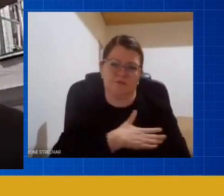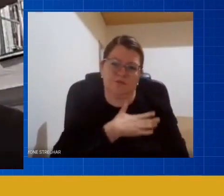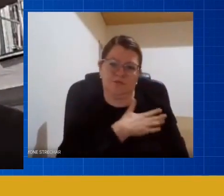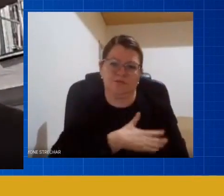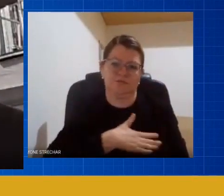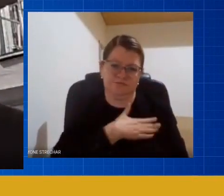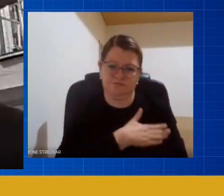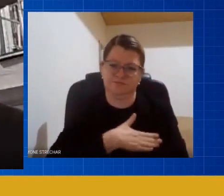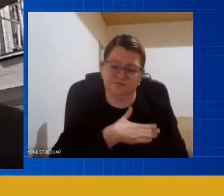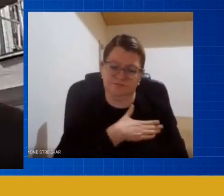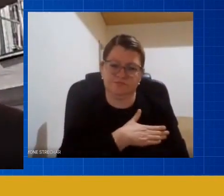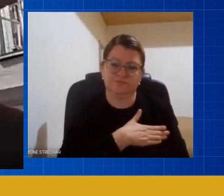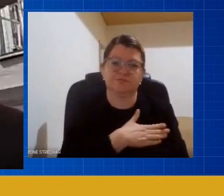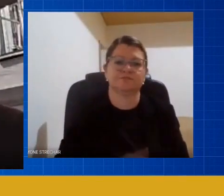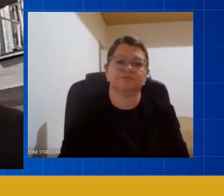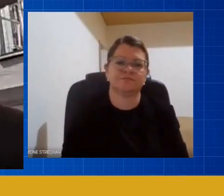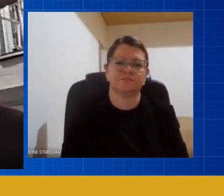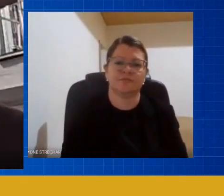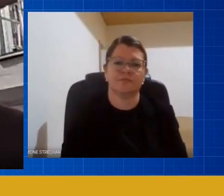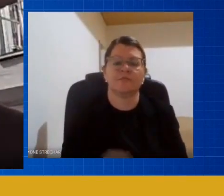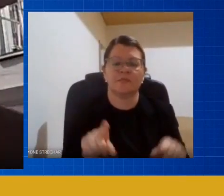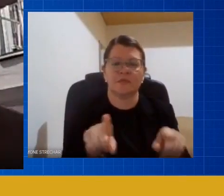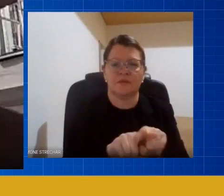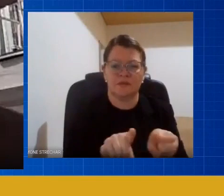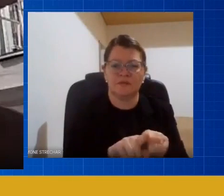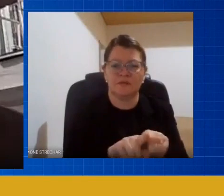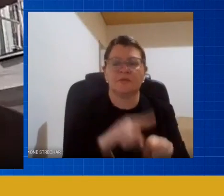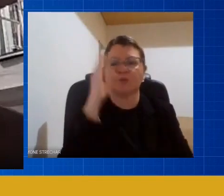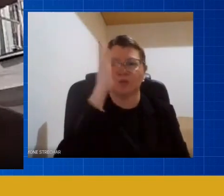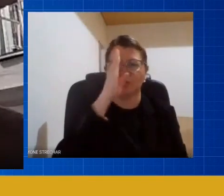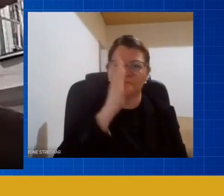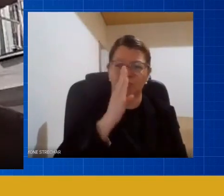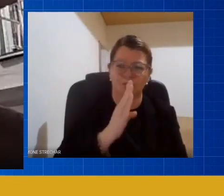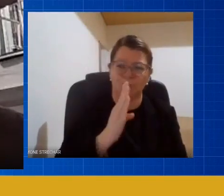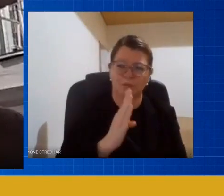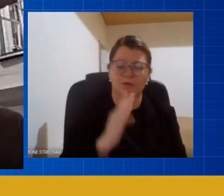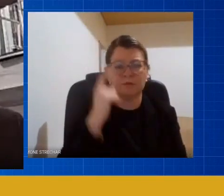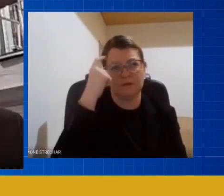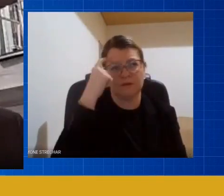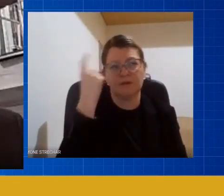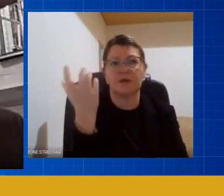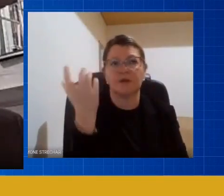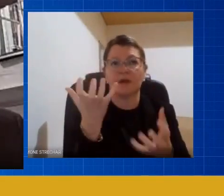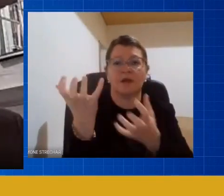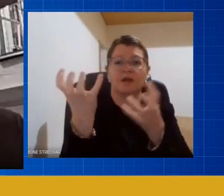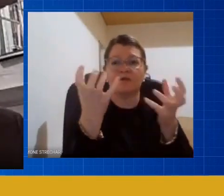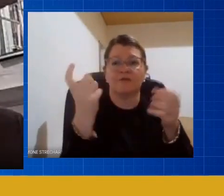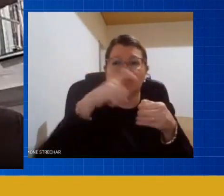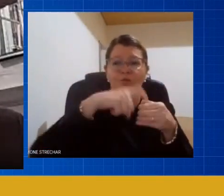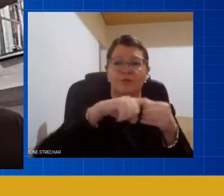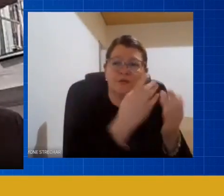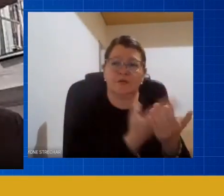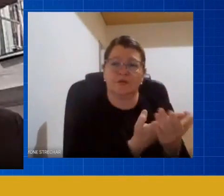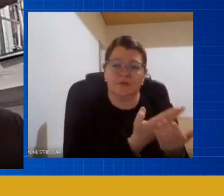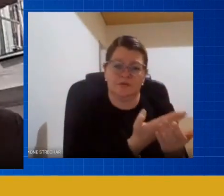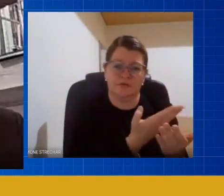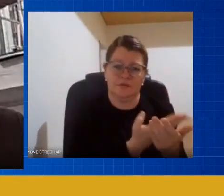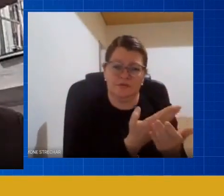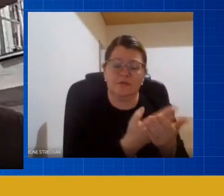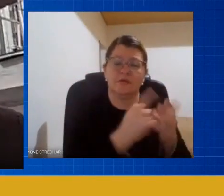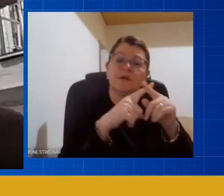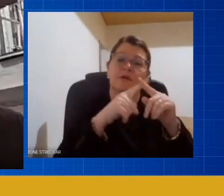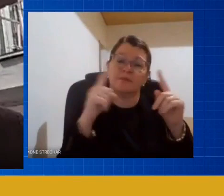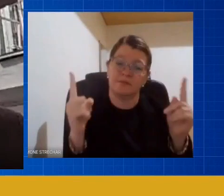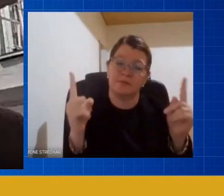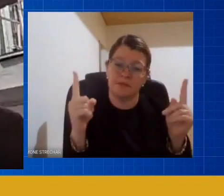iniciativas no Brasil todo já para o retorno das aulas mas para vocês verem a complexidade existem já